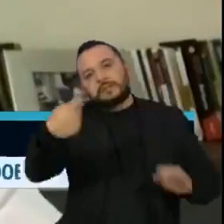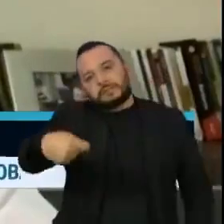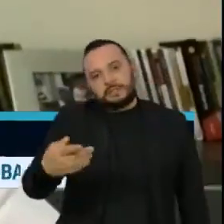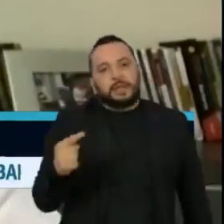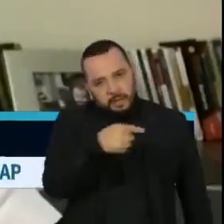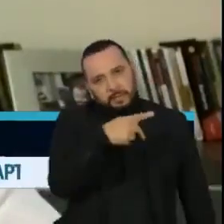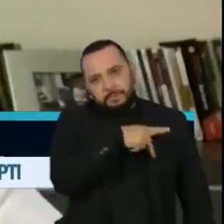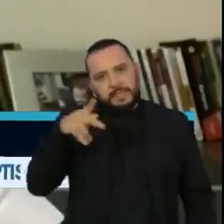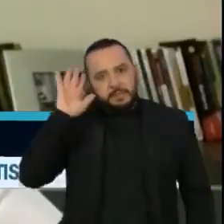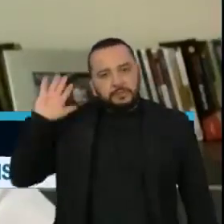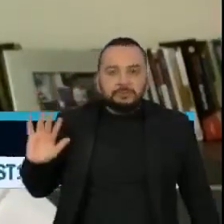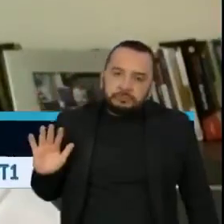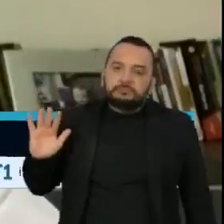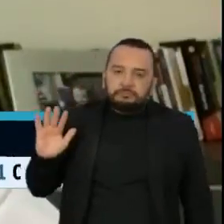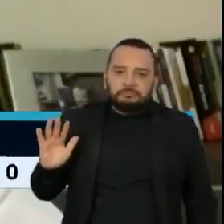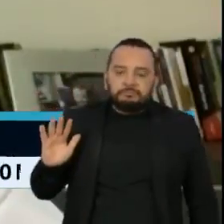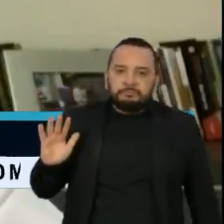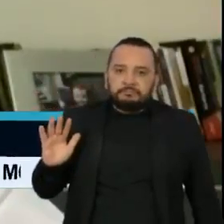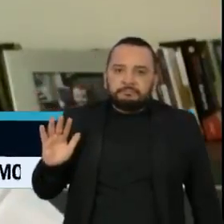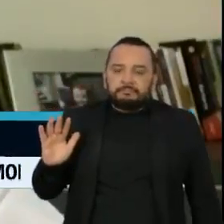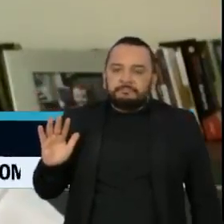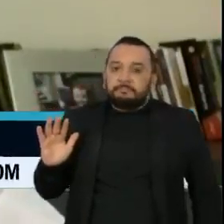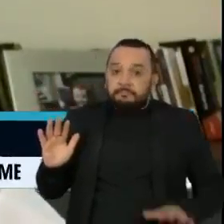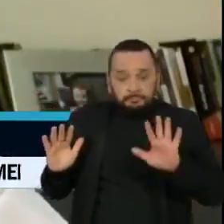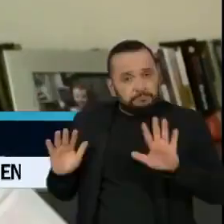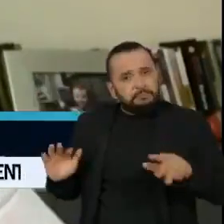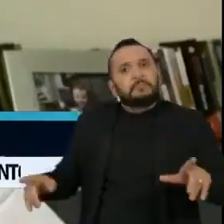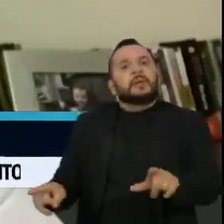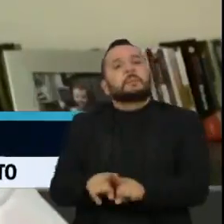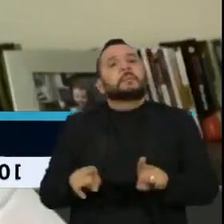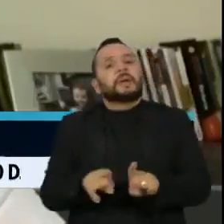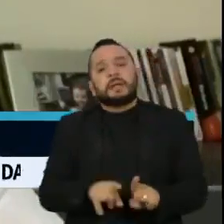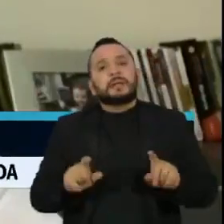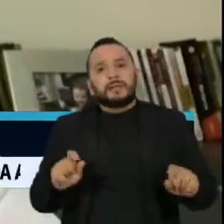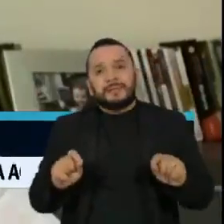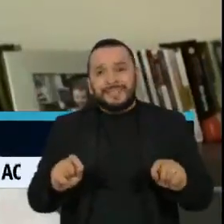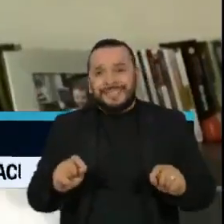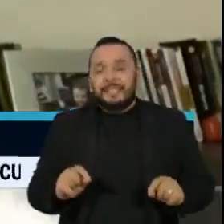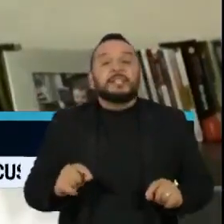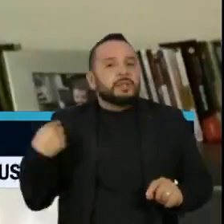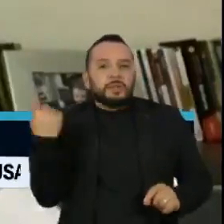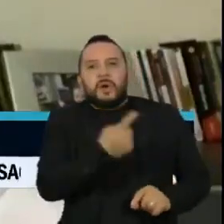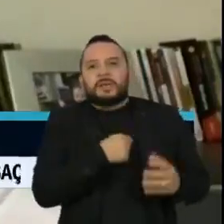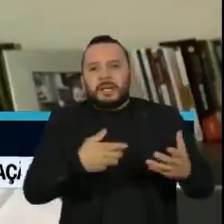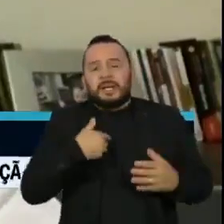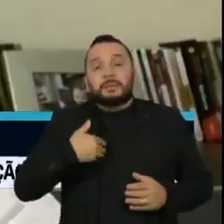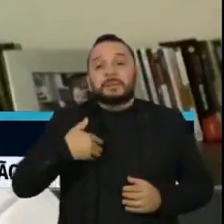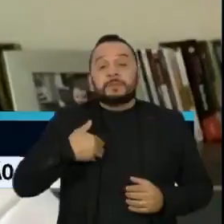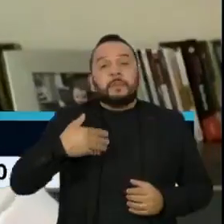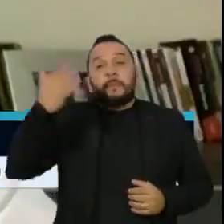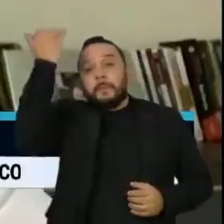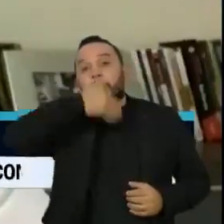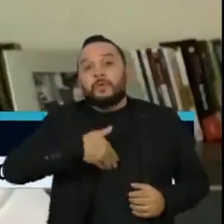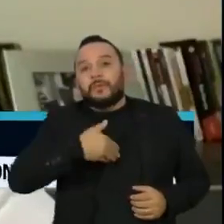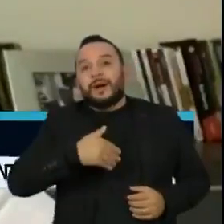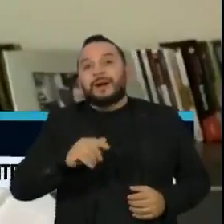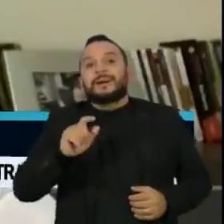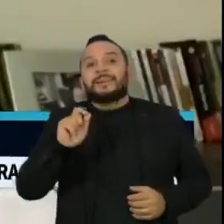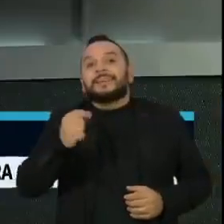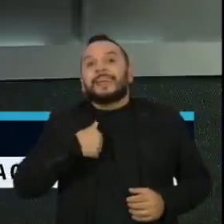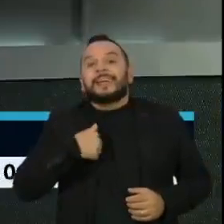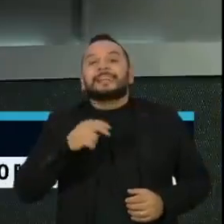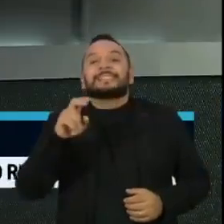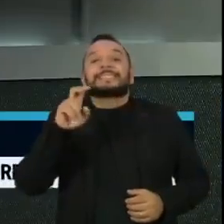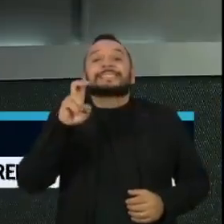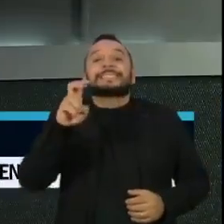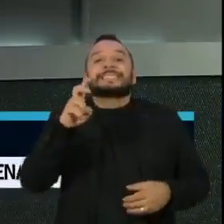uma coisa. A outra é a gente provar quem seria beneficiado com esses recursos, esses cinco dólares a mais